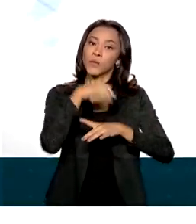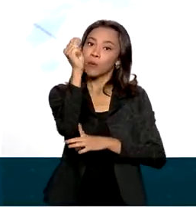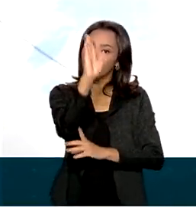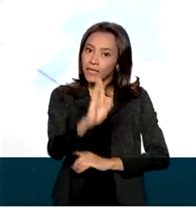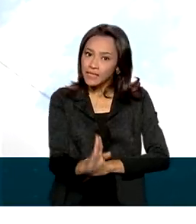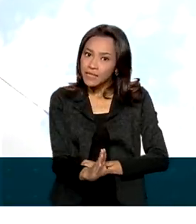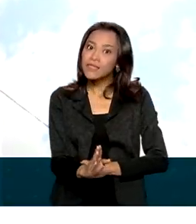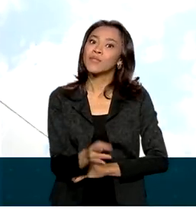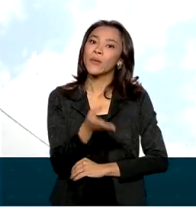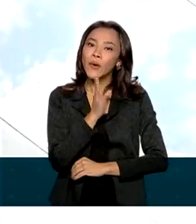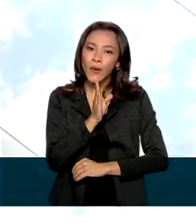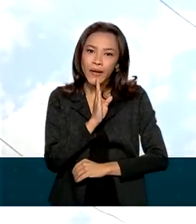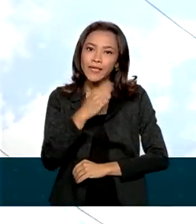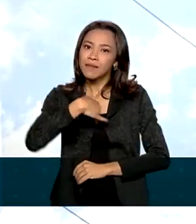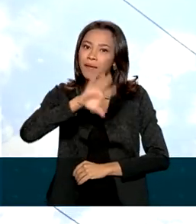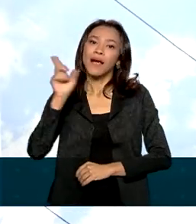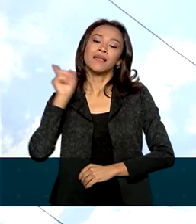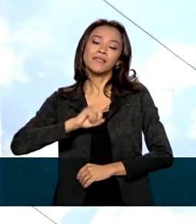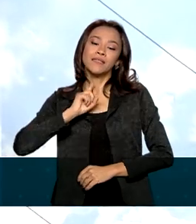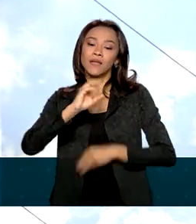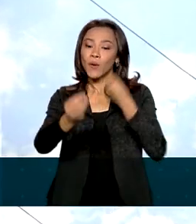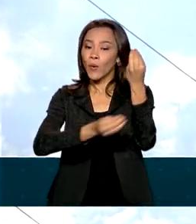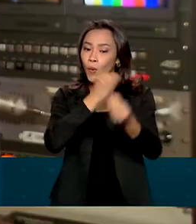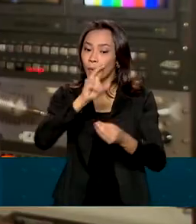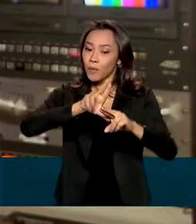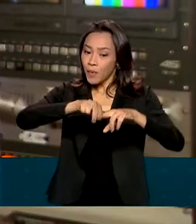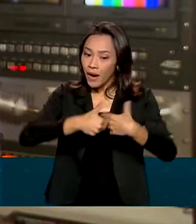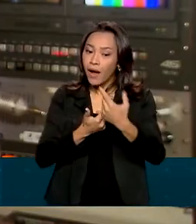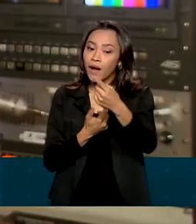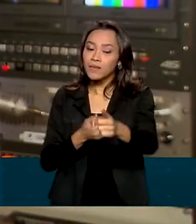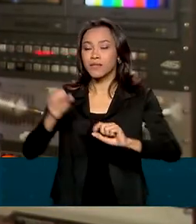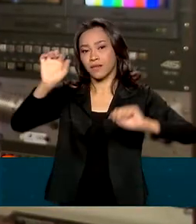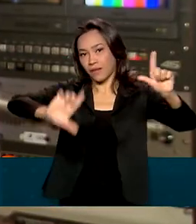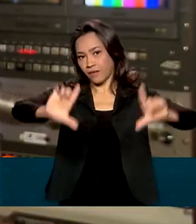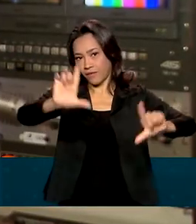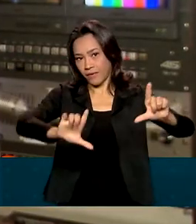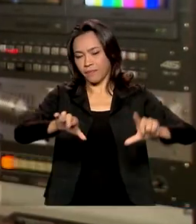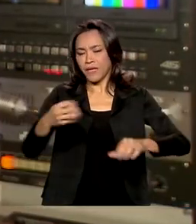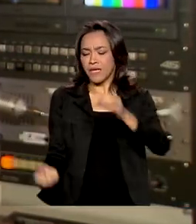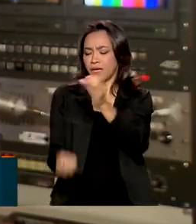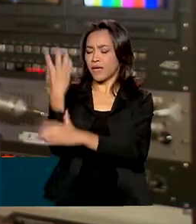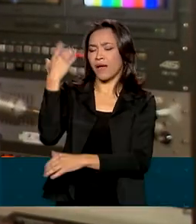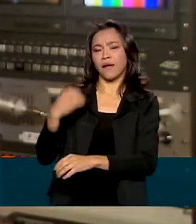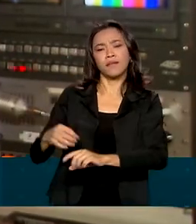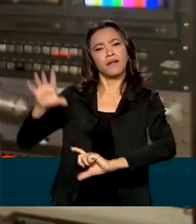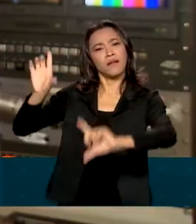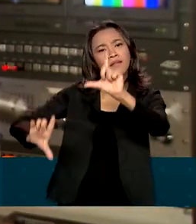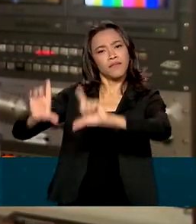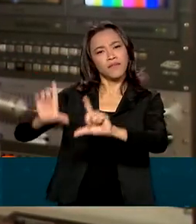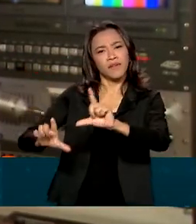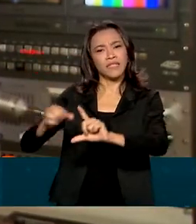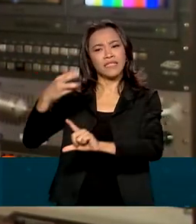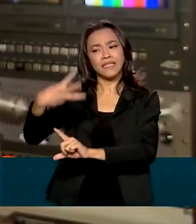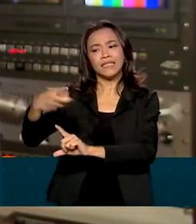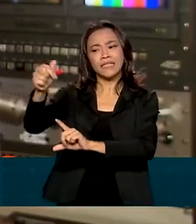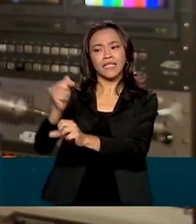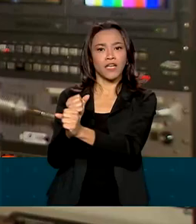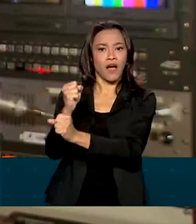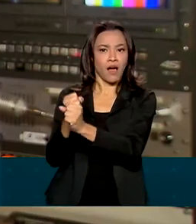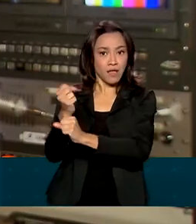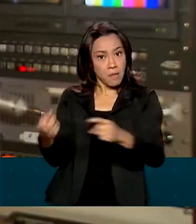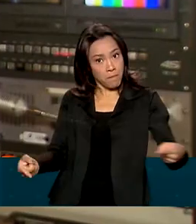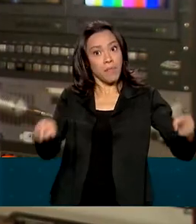conhece mais de Minas Gerais através da Rede Minas. Criada há 37 anos, a Rede Minas, uma das parceiras da TV Brasil,